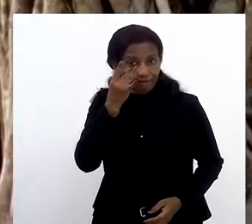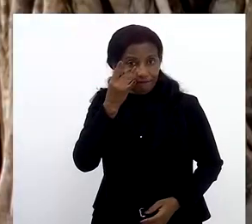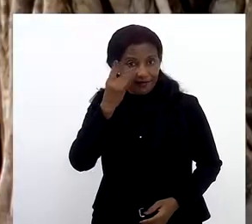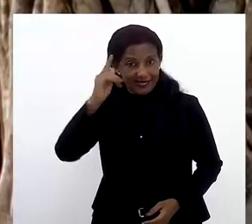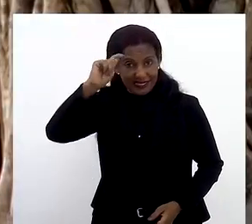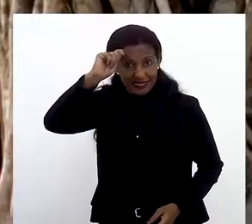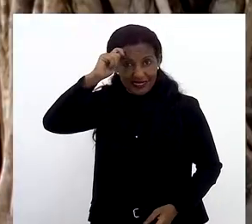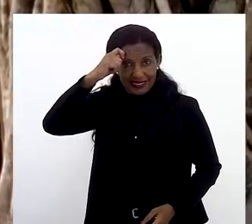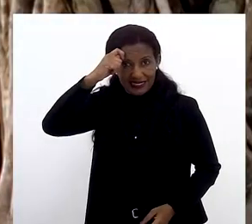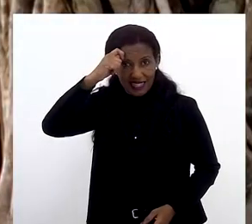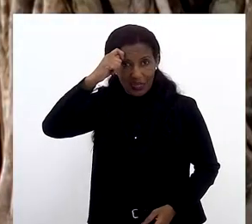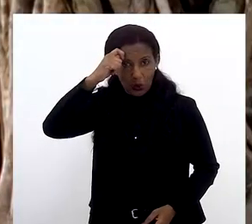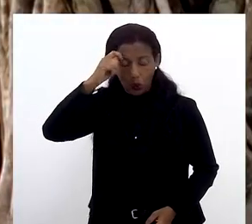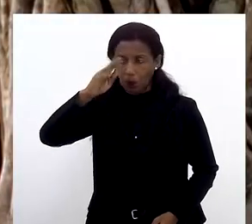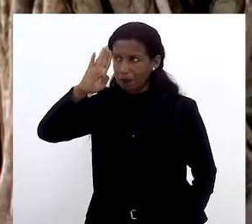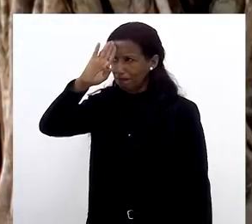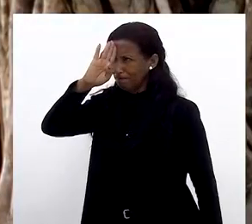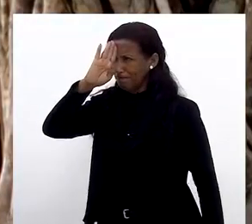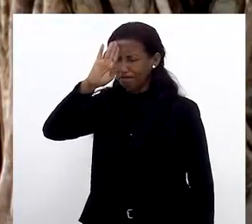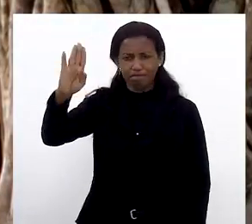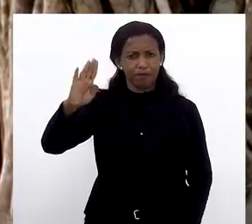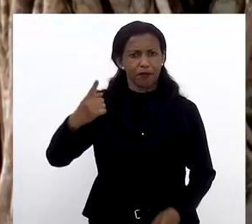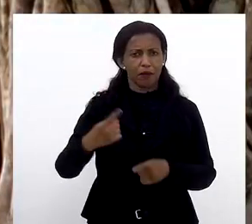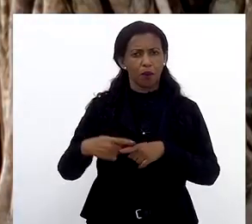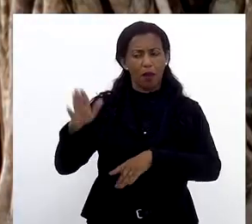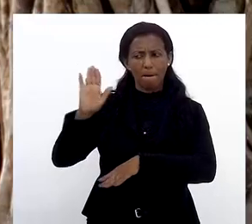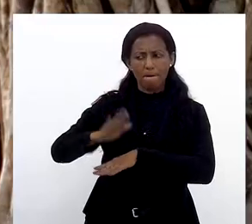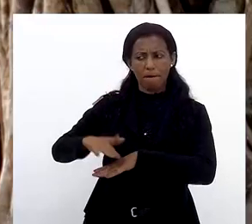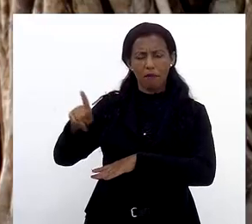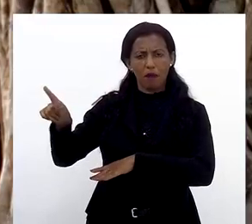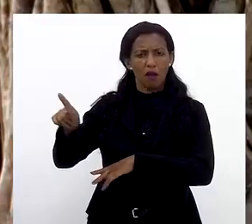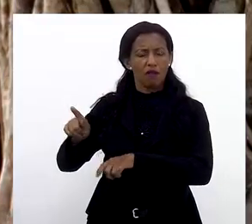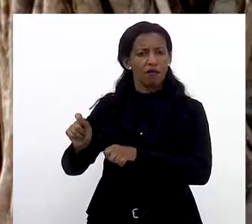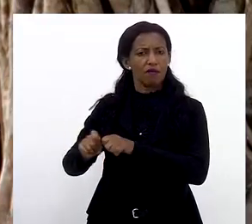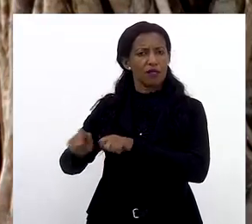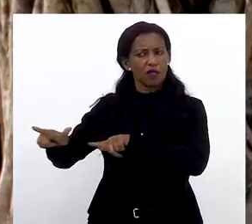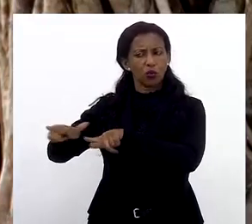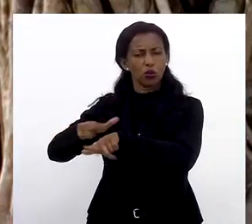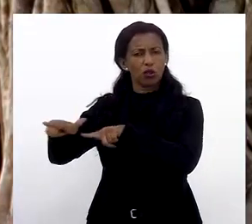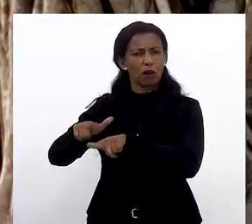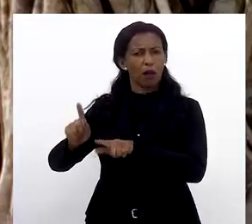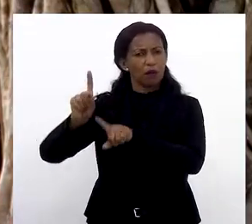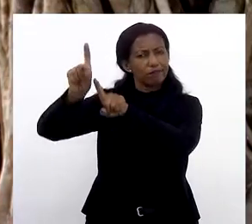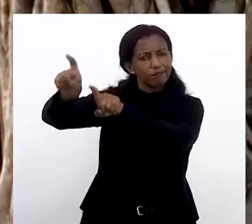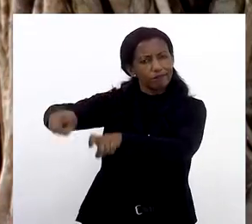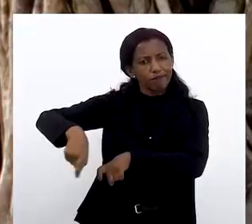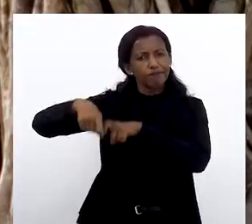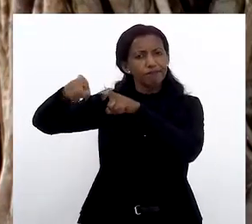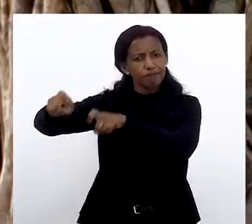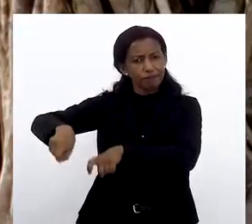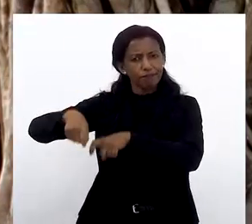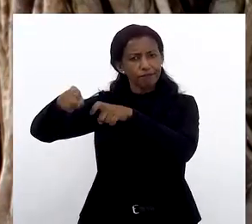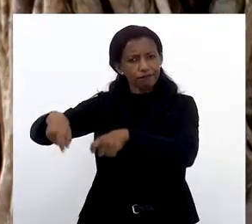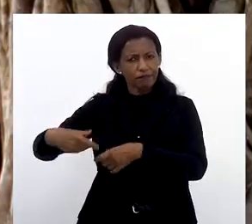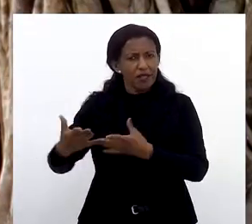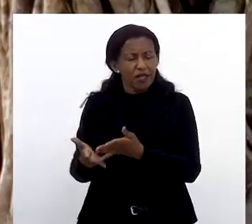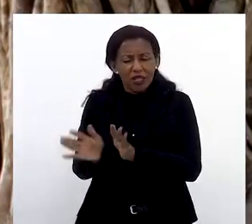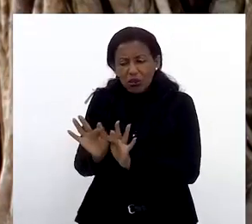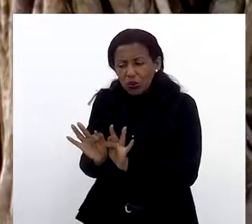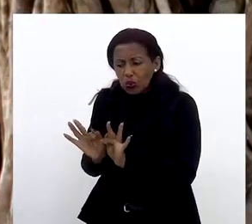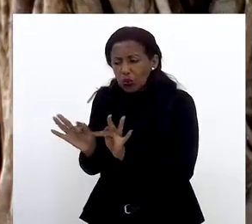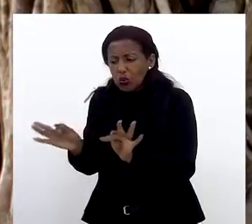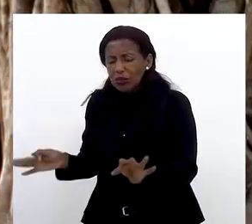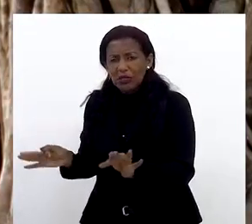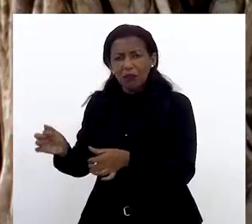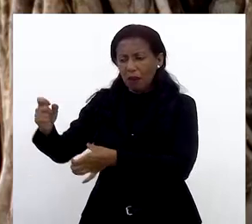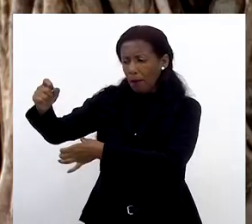presença do negro foi fundamental, porque cabia a ele fazer todas as tarefas das